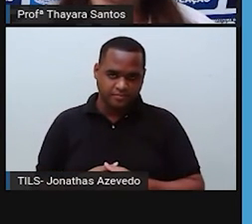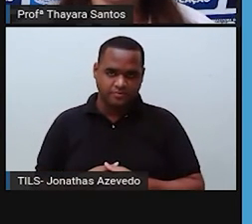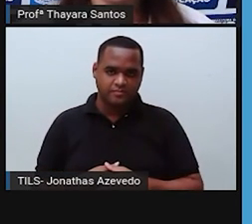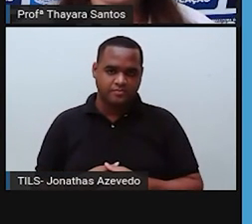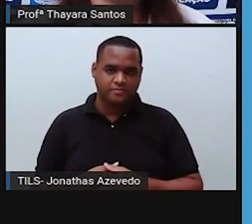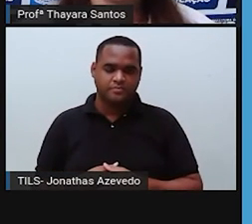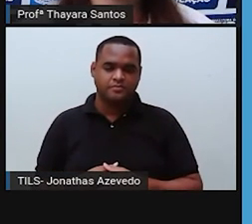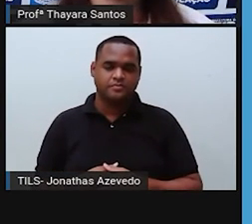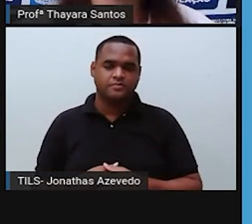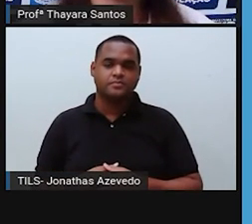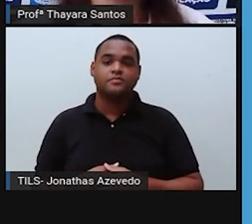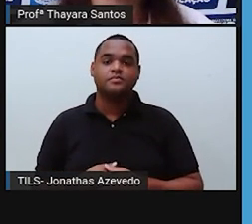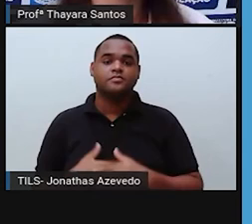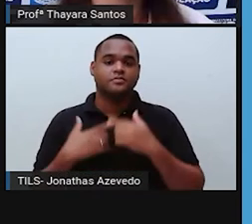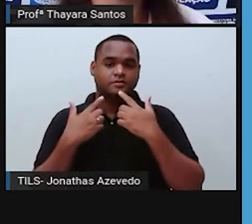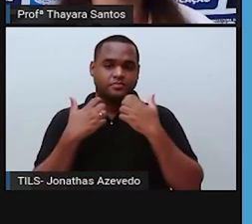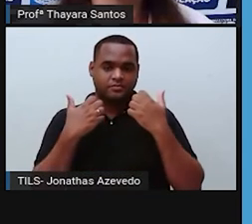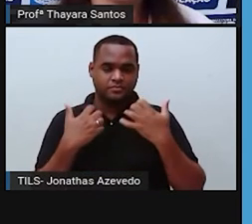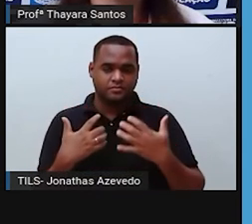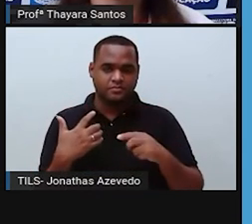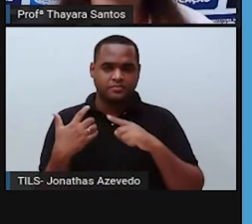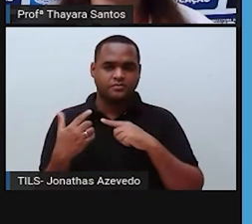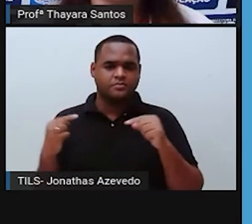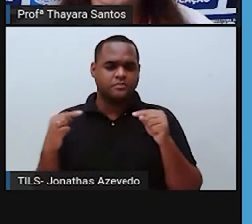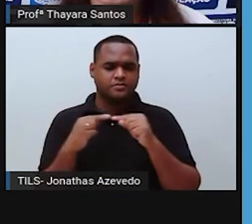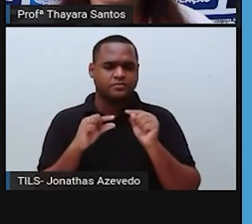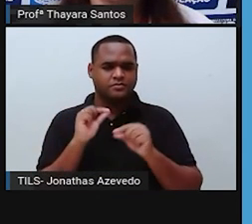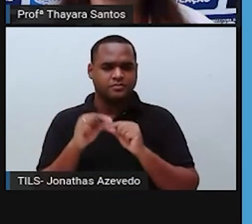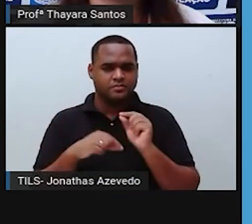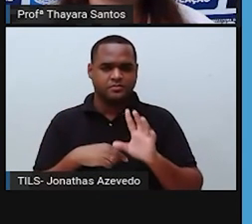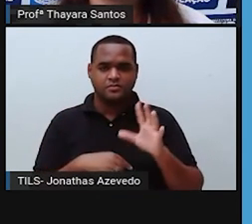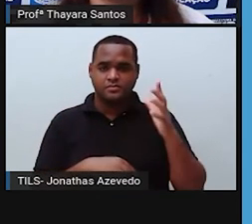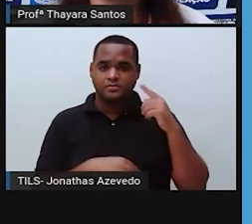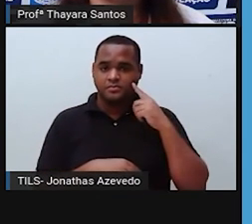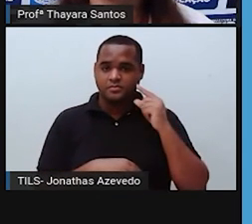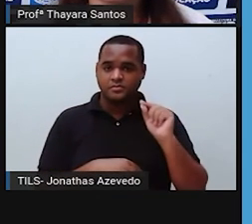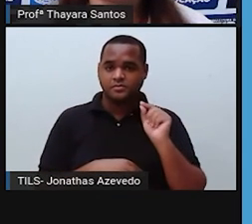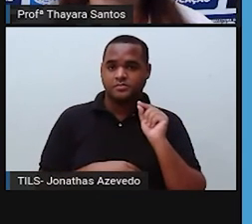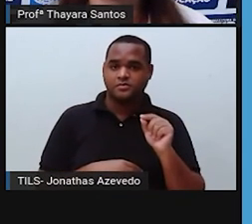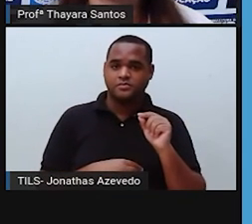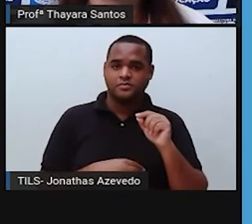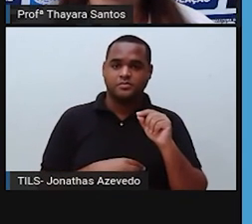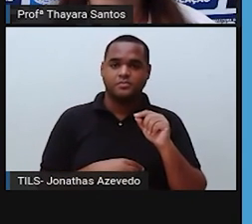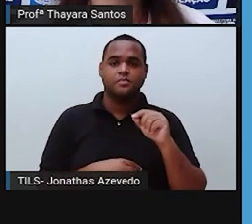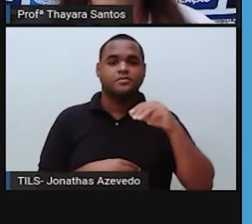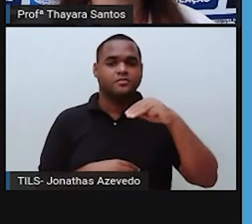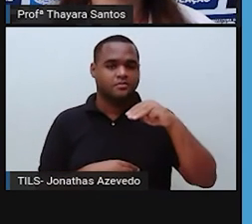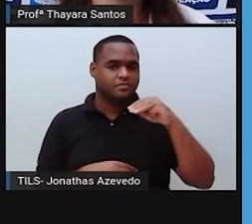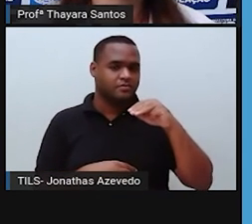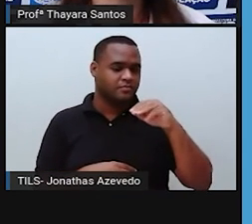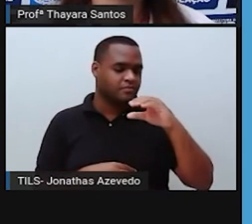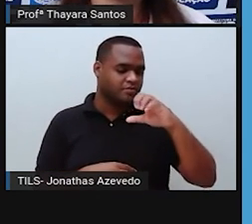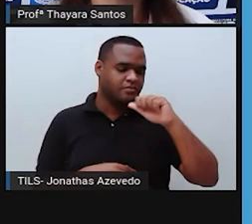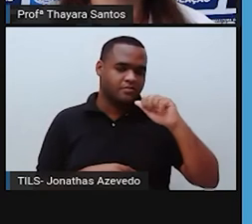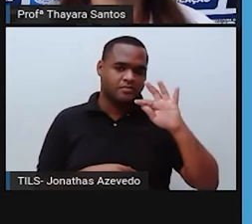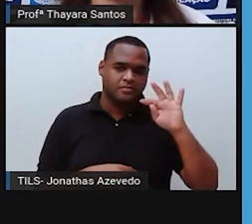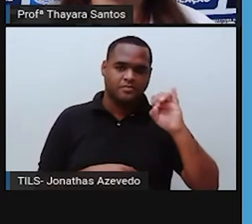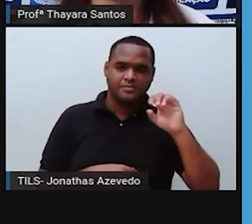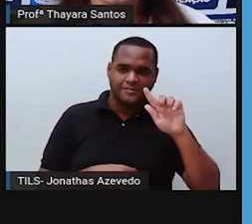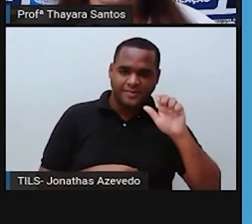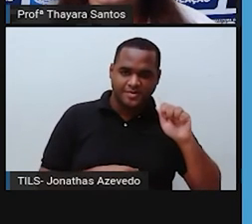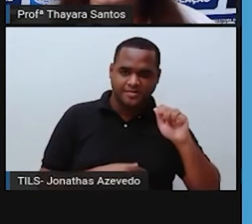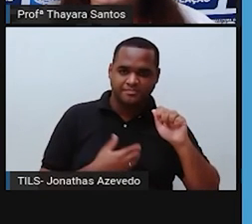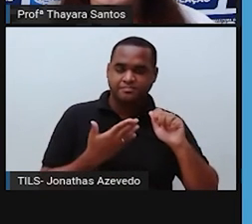E vamos lá. Quais são as ameaças a esse bioma? Está escrito aí Mata Atlântica, mas a gente está falando da caatinga. Quais são as ameaças a esse